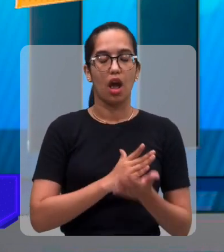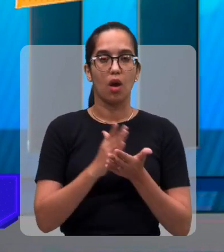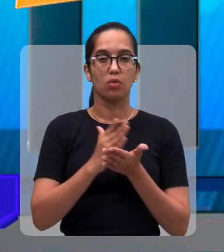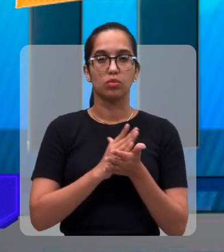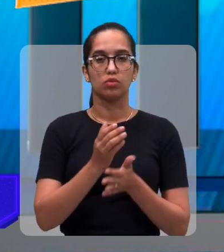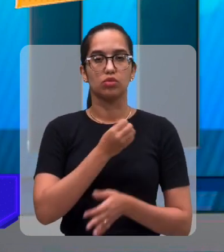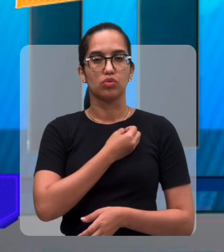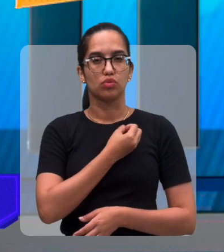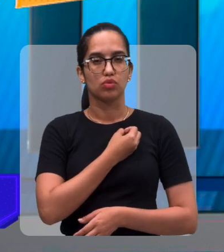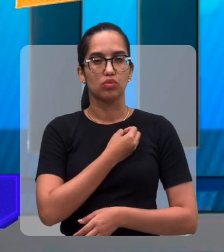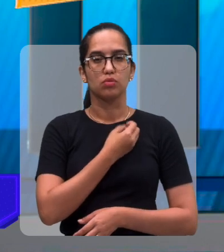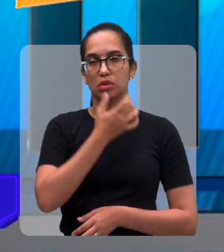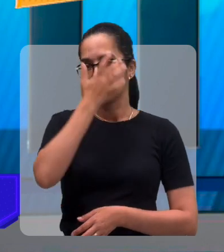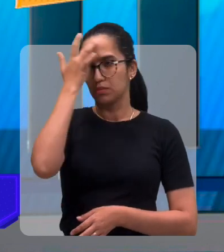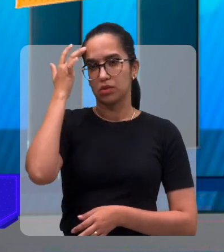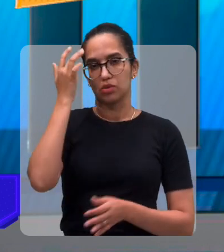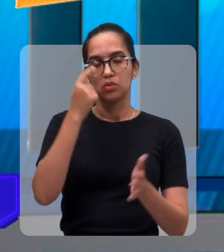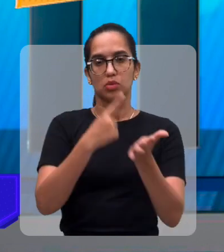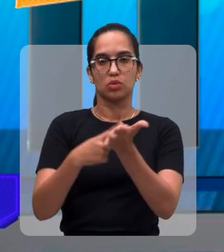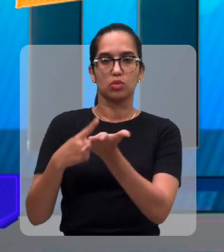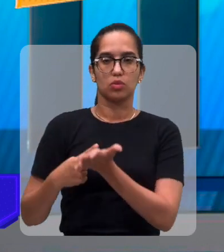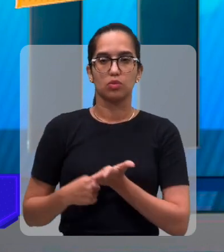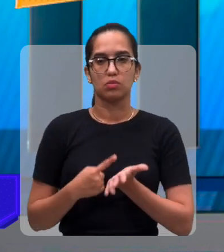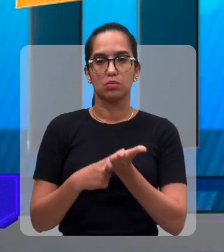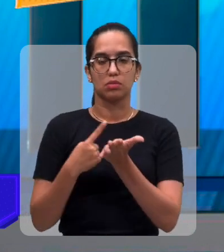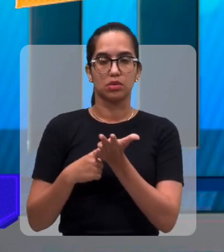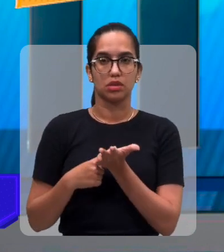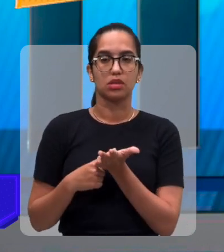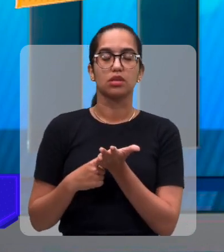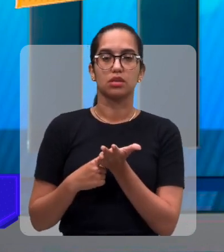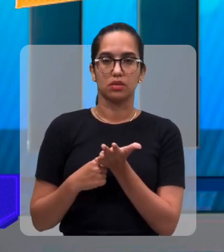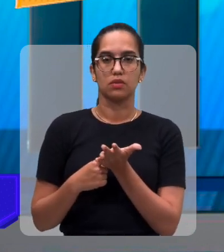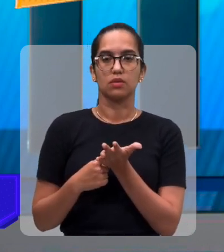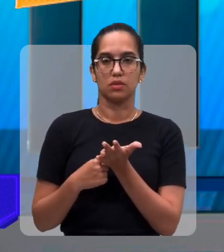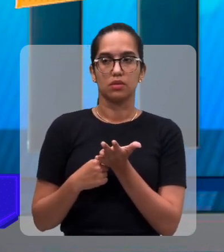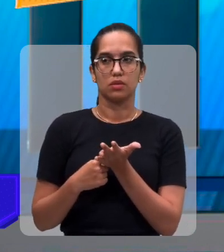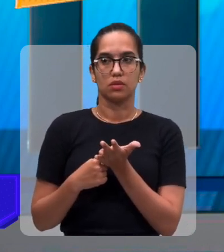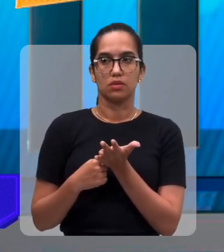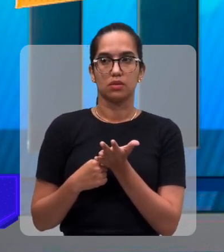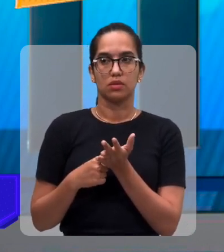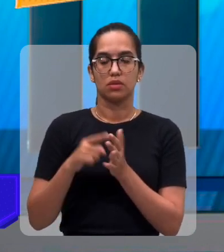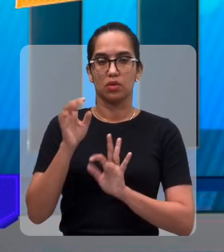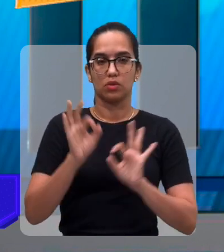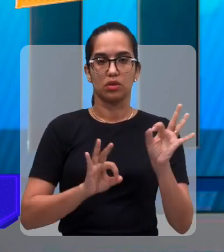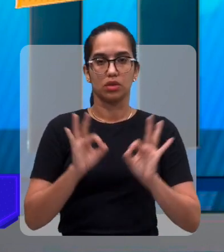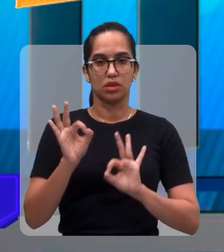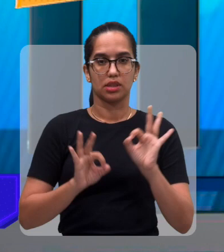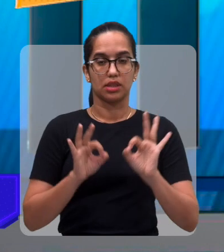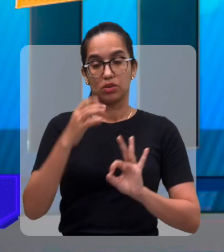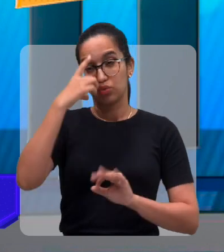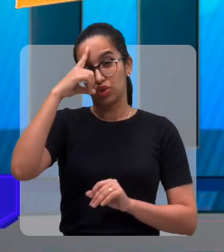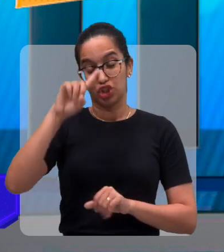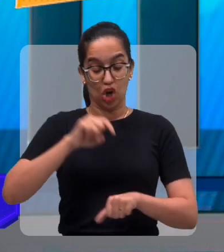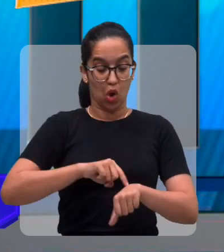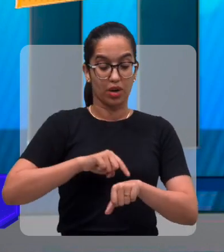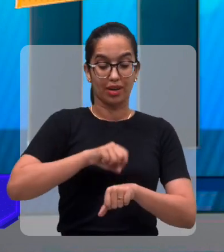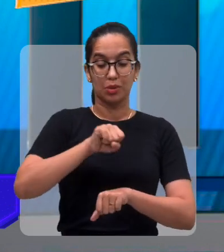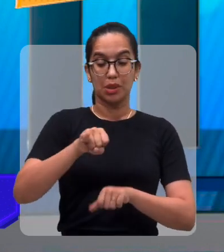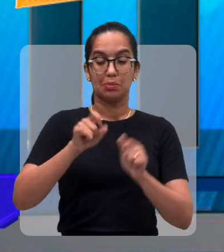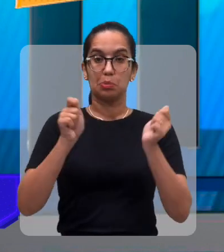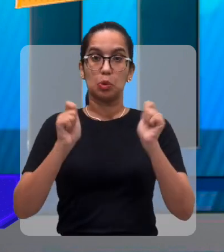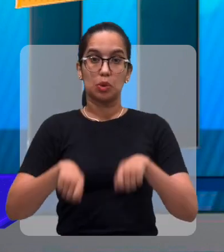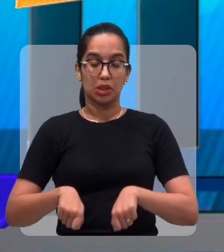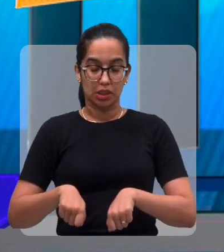algumas pessoas para a gente agendando, né? Fazendo aí as suas agendas, fazendo